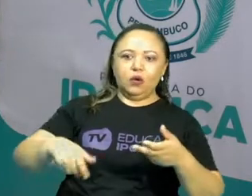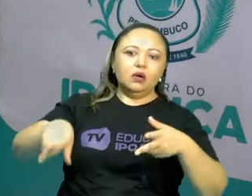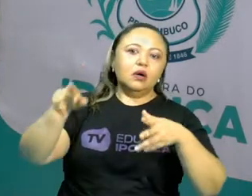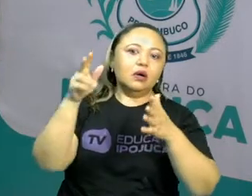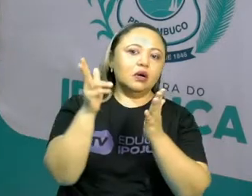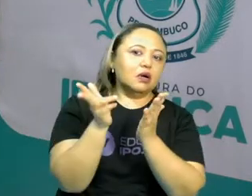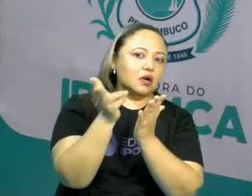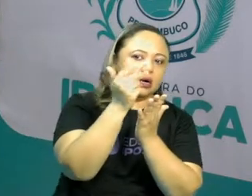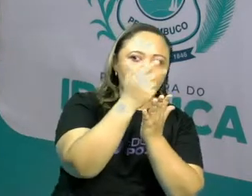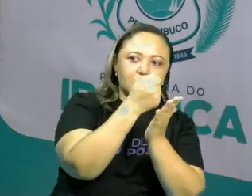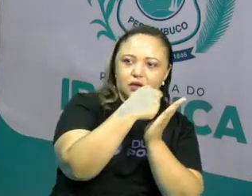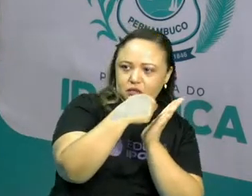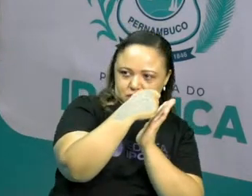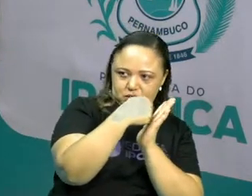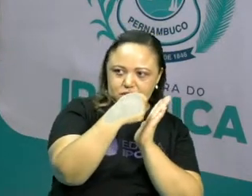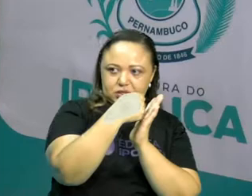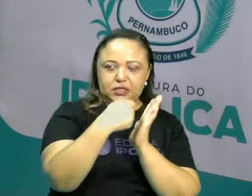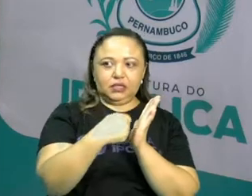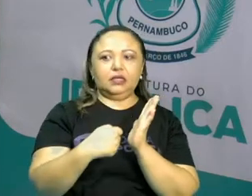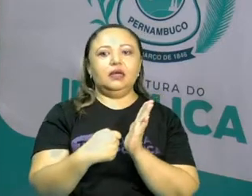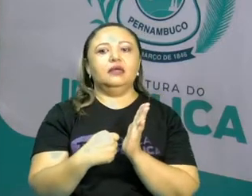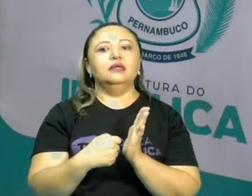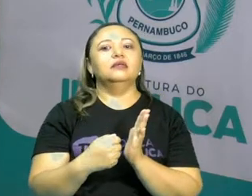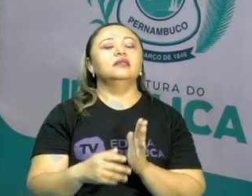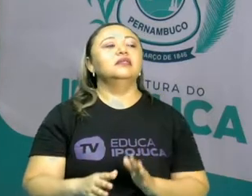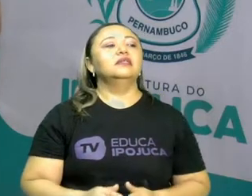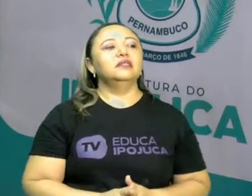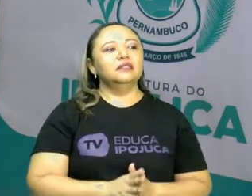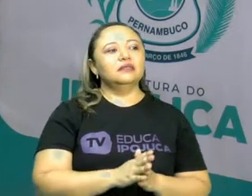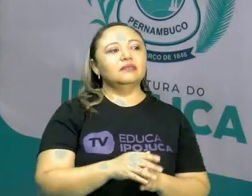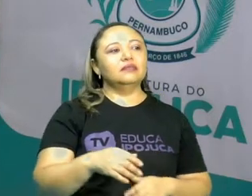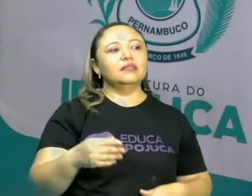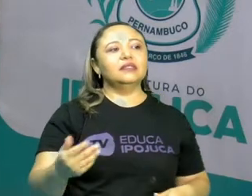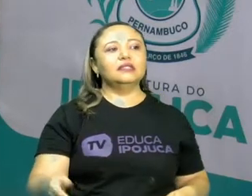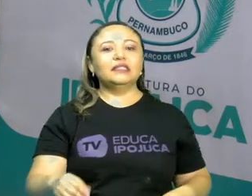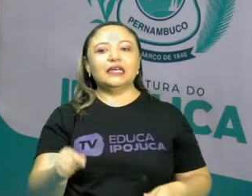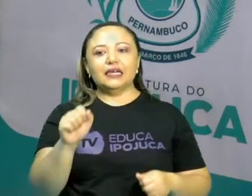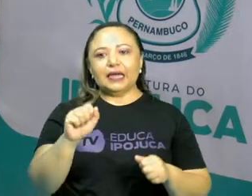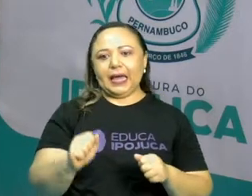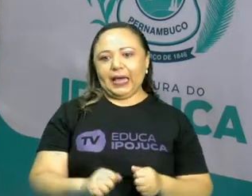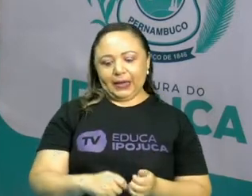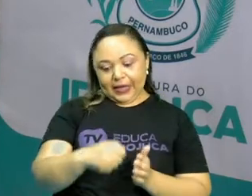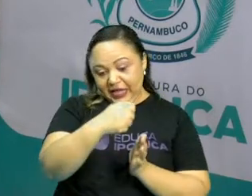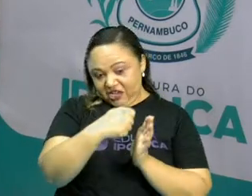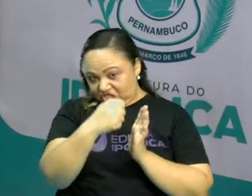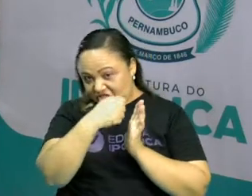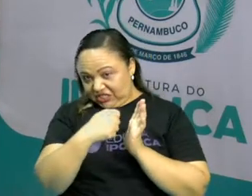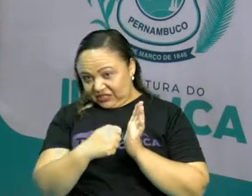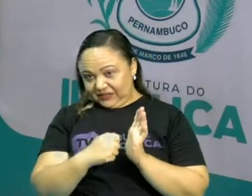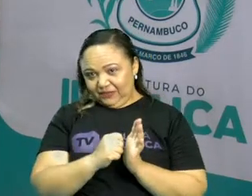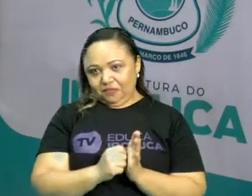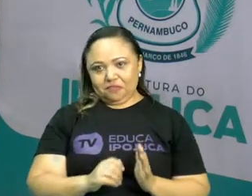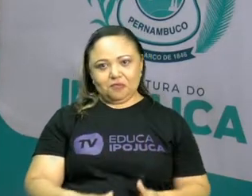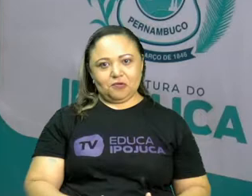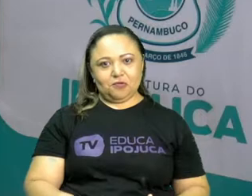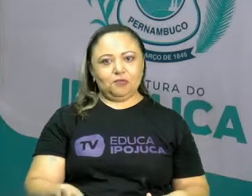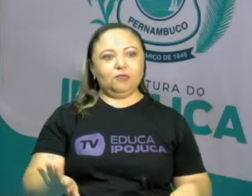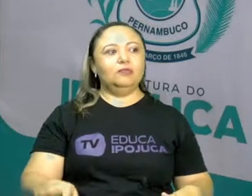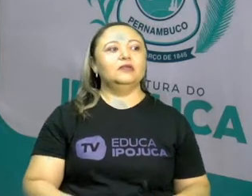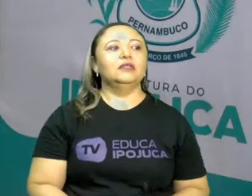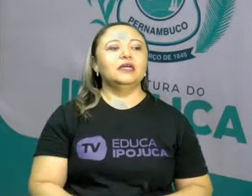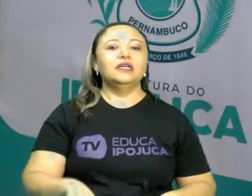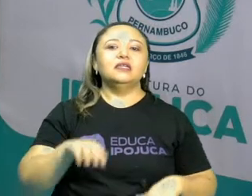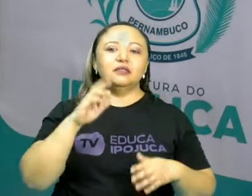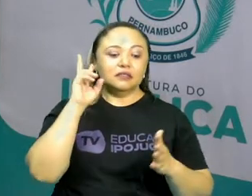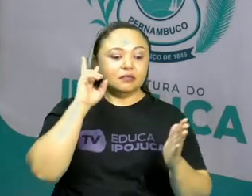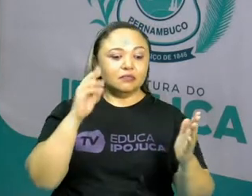parte escrita, tá certo? Então tem um exagero ali, uma forma também, uma estratégia de